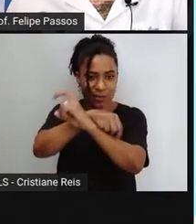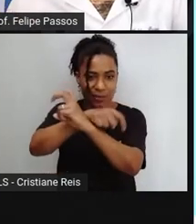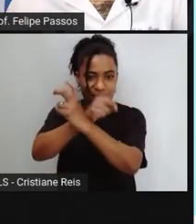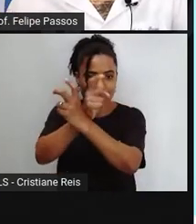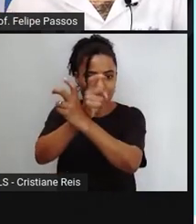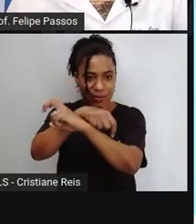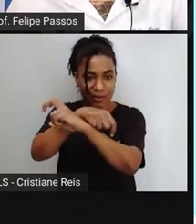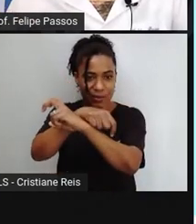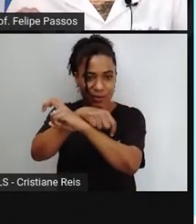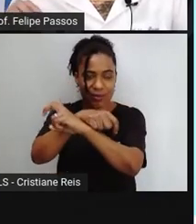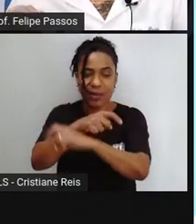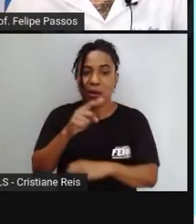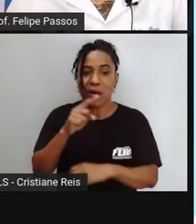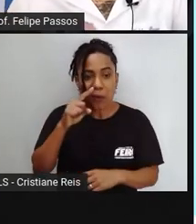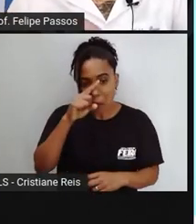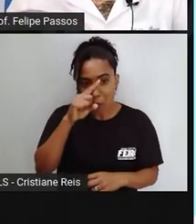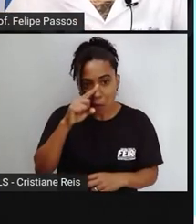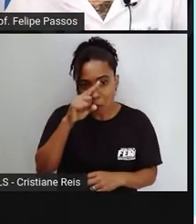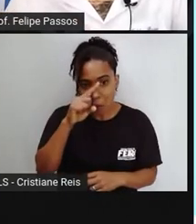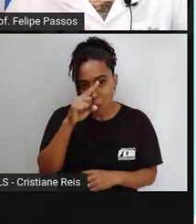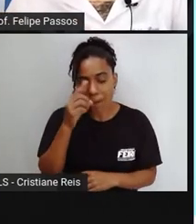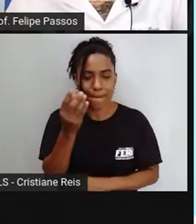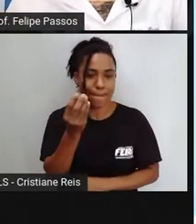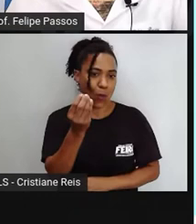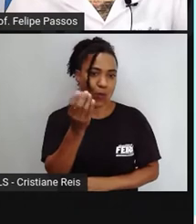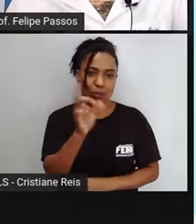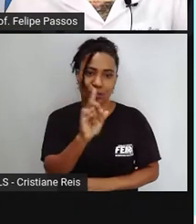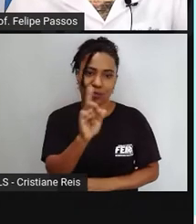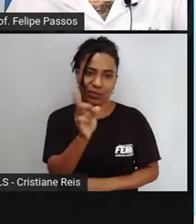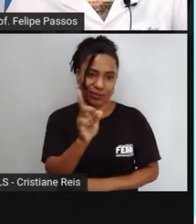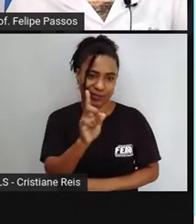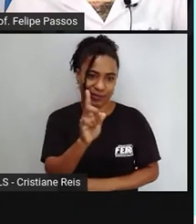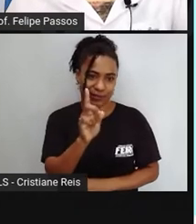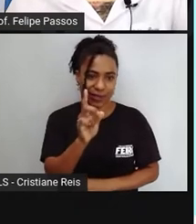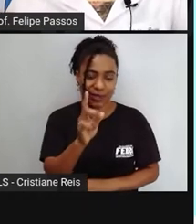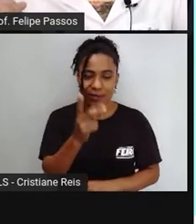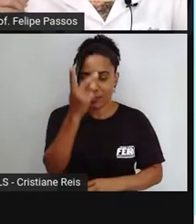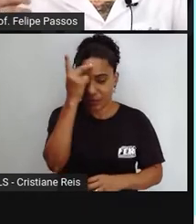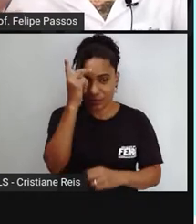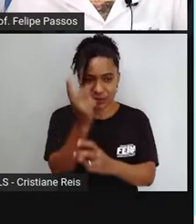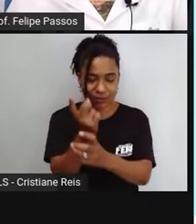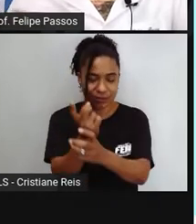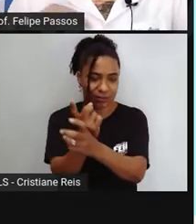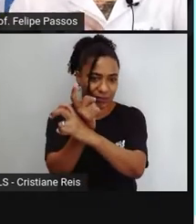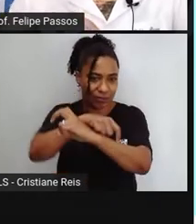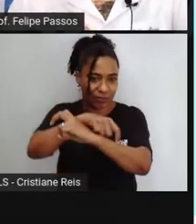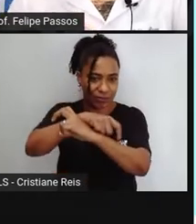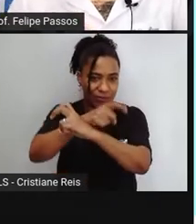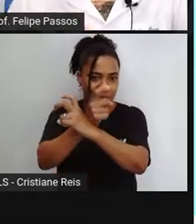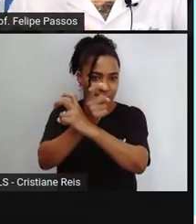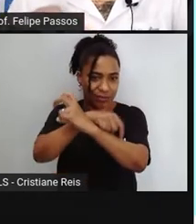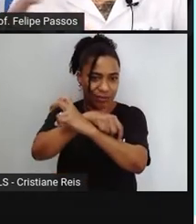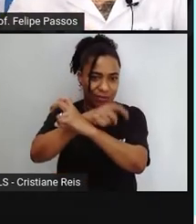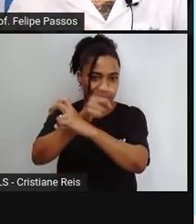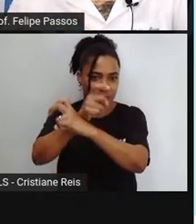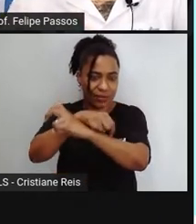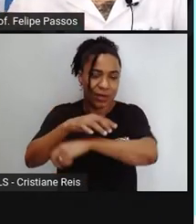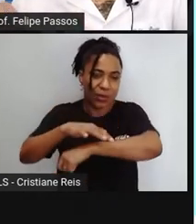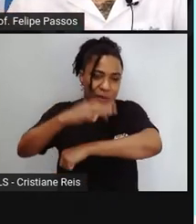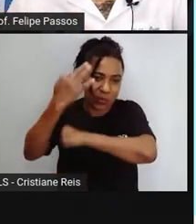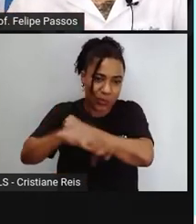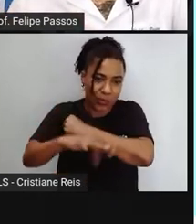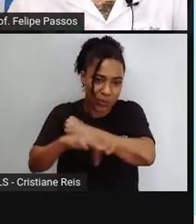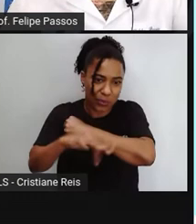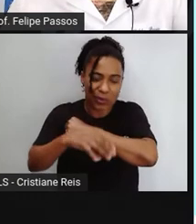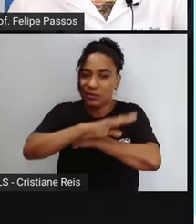acidentes graves. A grande maioria das pessoas picadas por esse escorpião, ela só vai ter dor no local e febre.